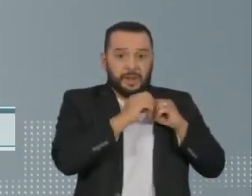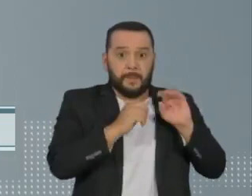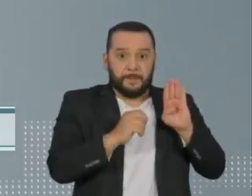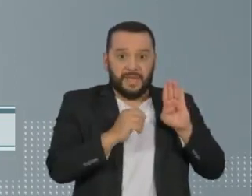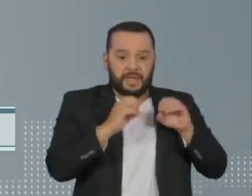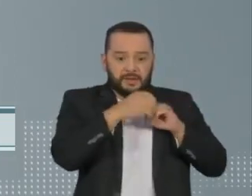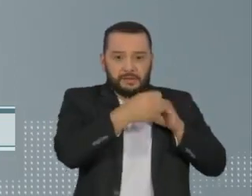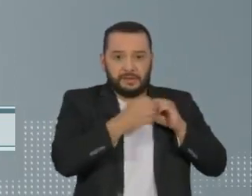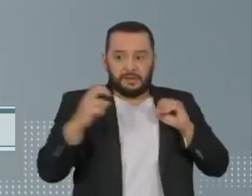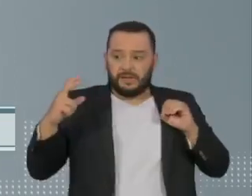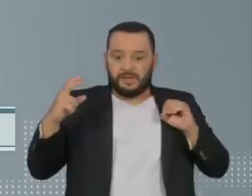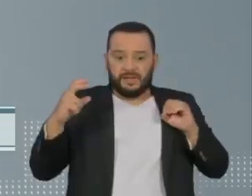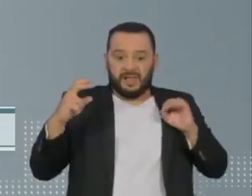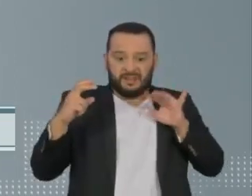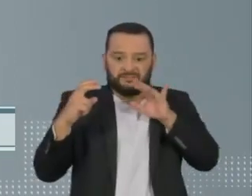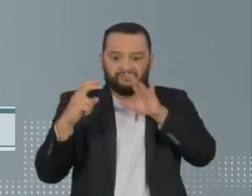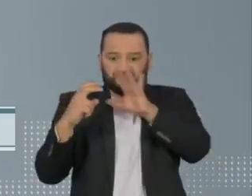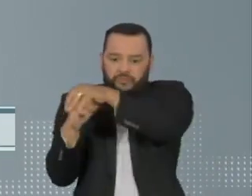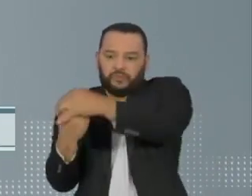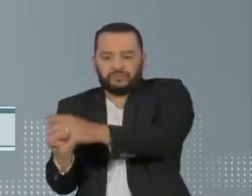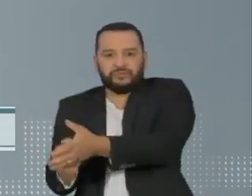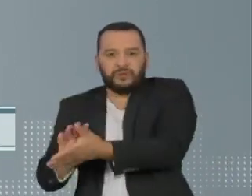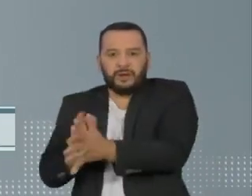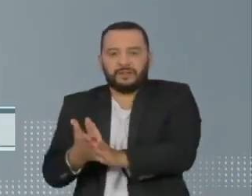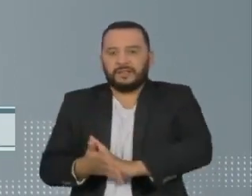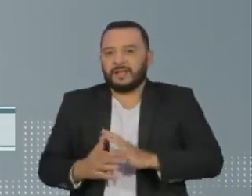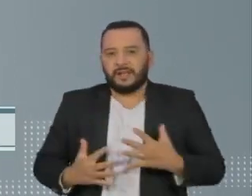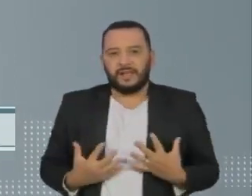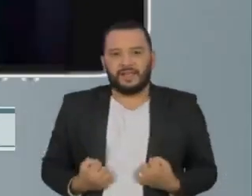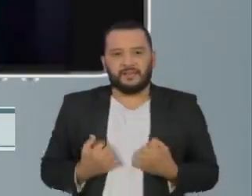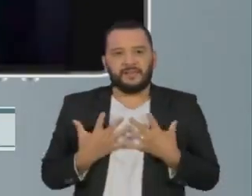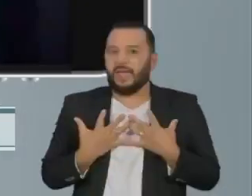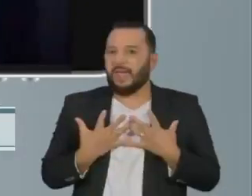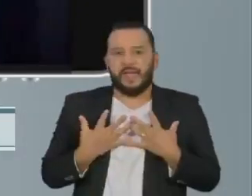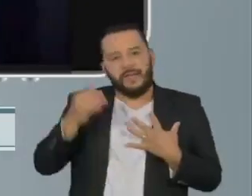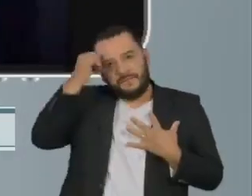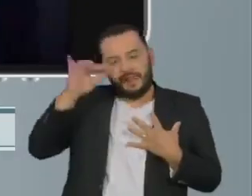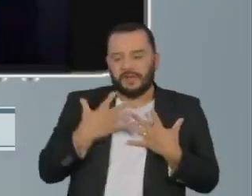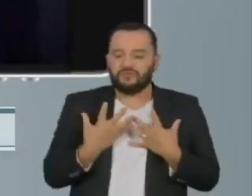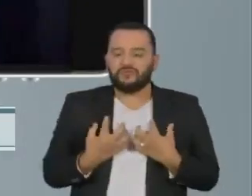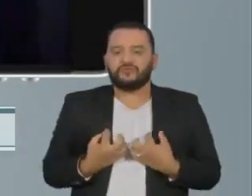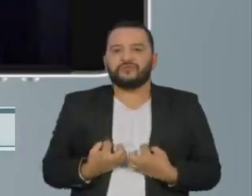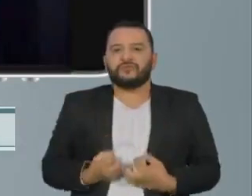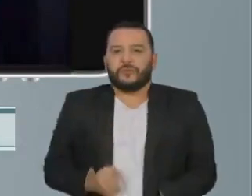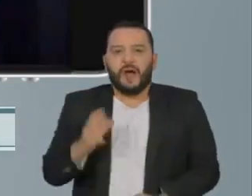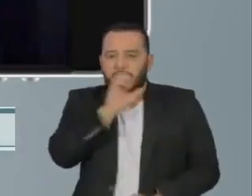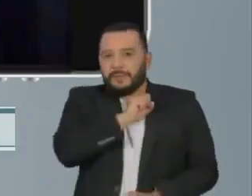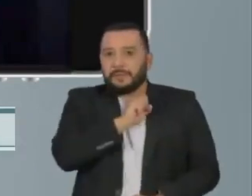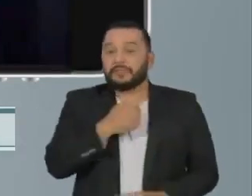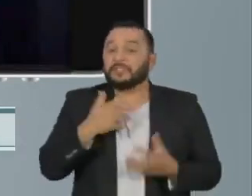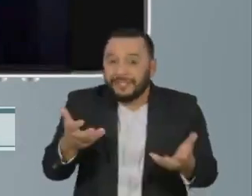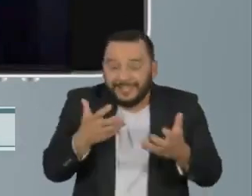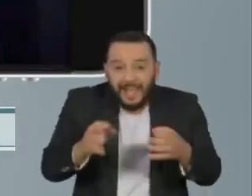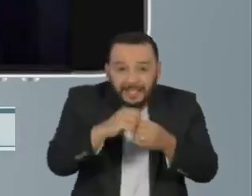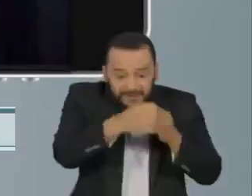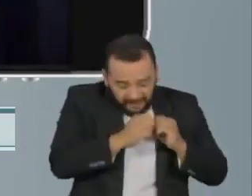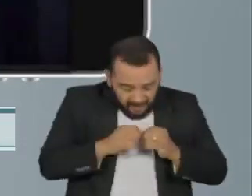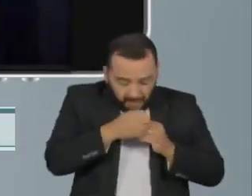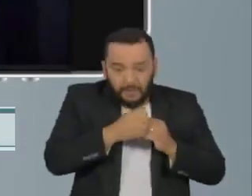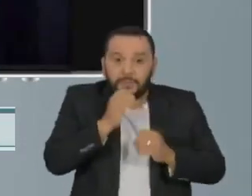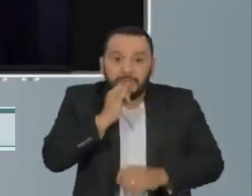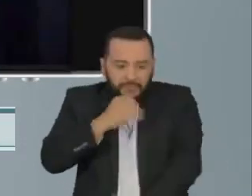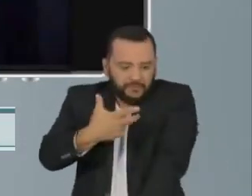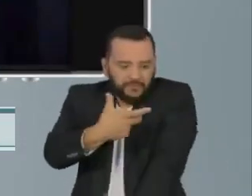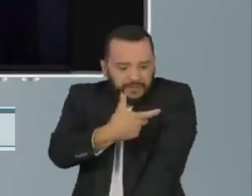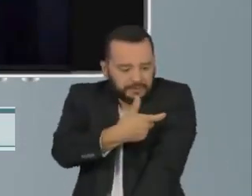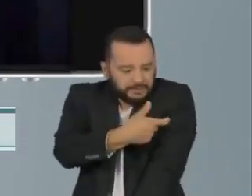ainda mais rapidamente para eliminar a infecção antes que ela comece. É esse tipo de célula que a gente quer induzir quando a gente faz uma vacinação.